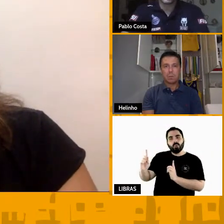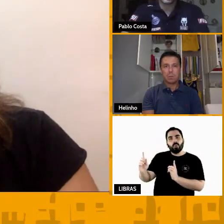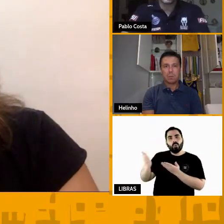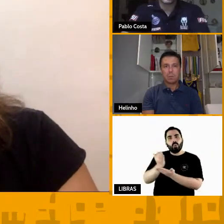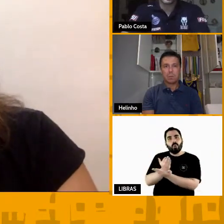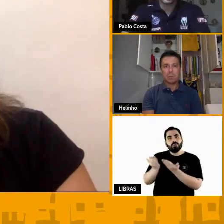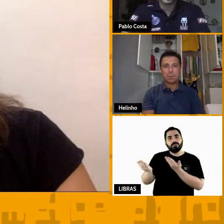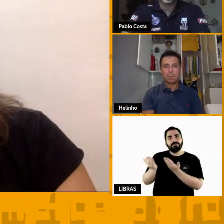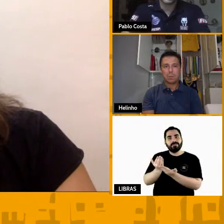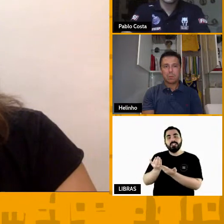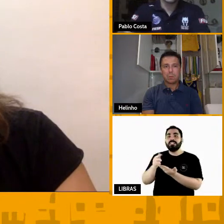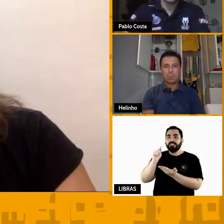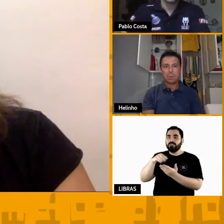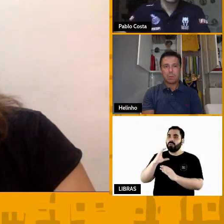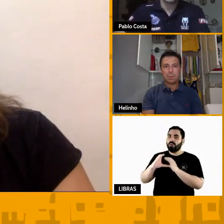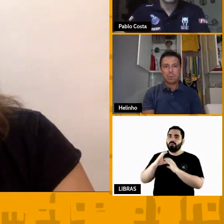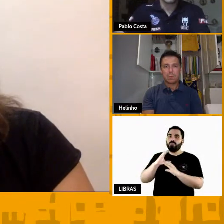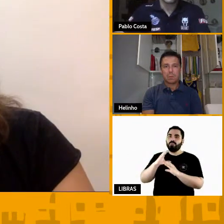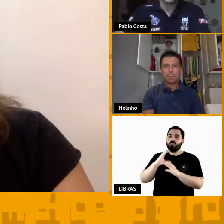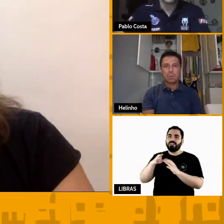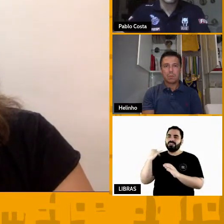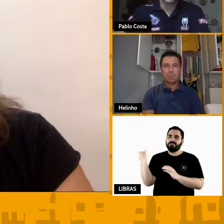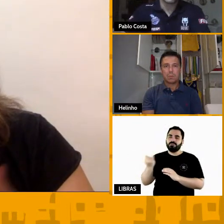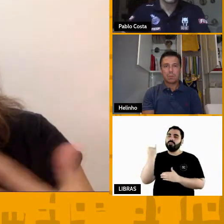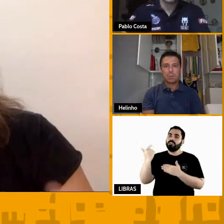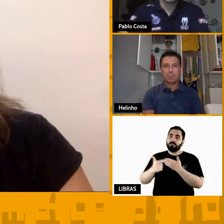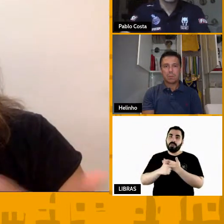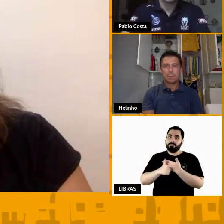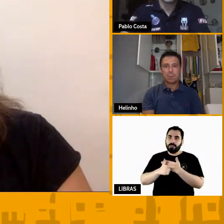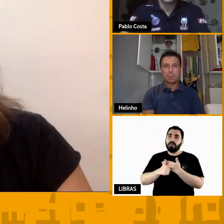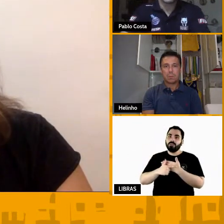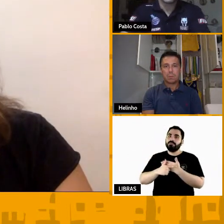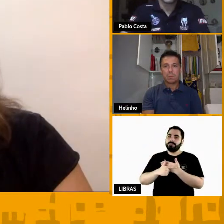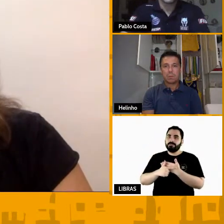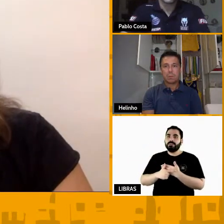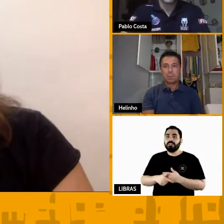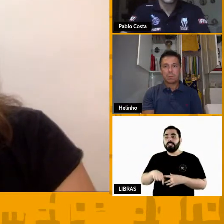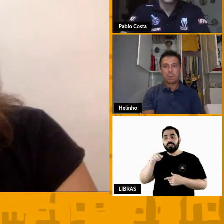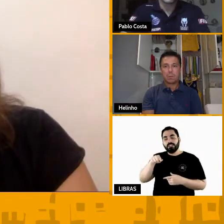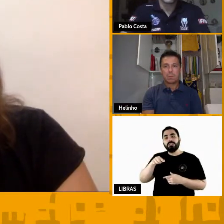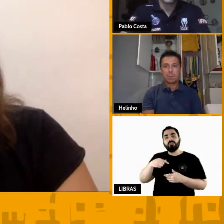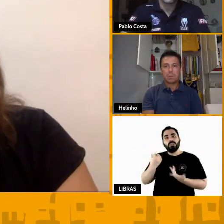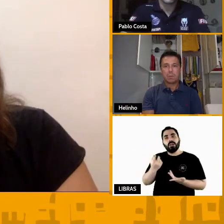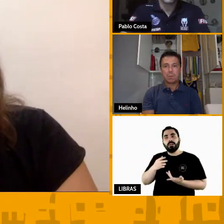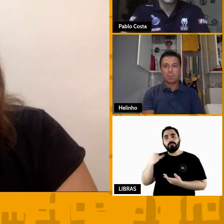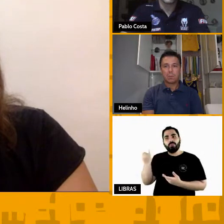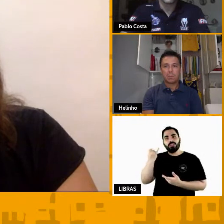toma esse papel tão importante no processo de construção da história e da cultura